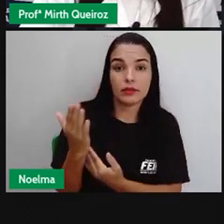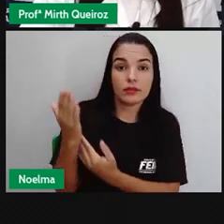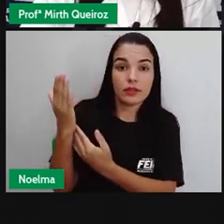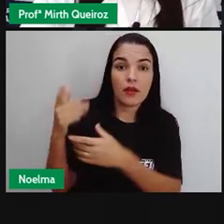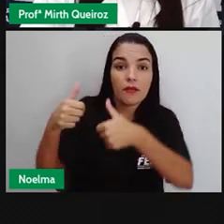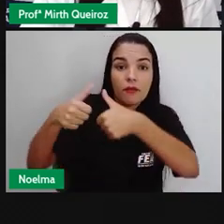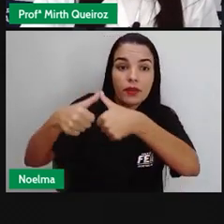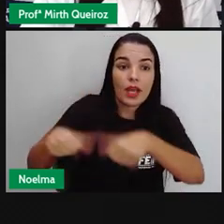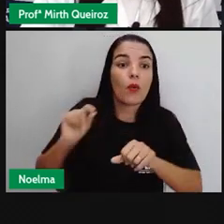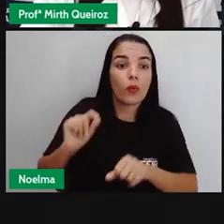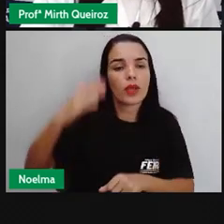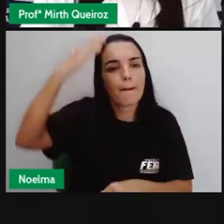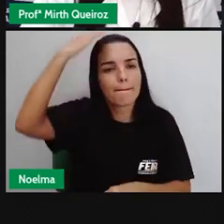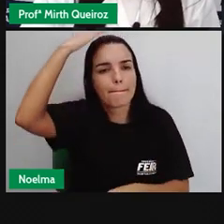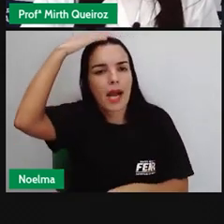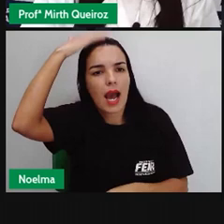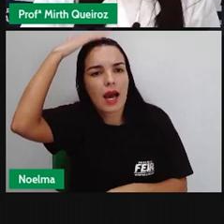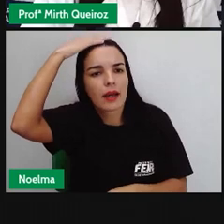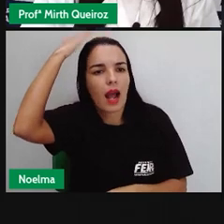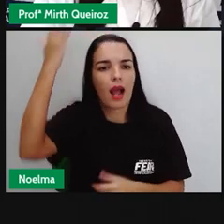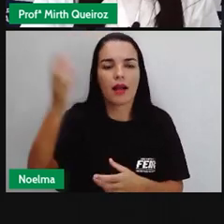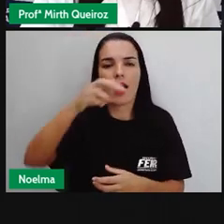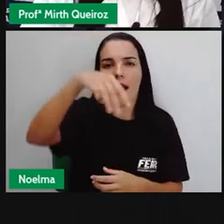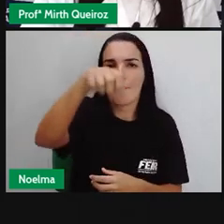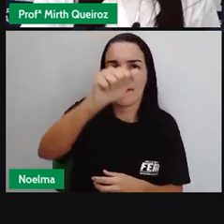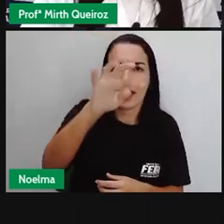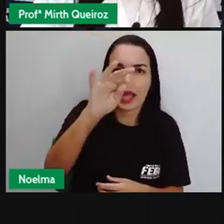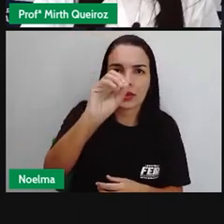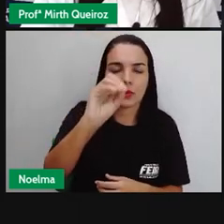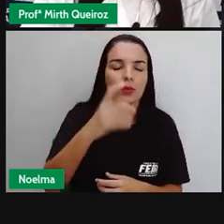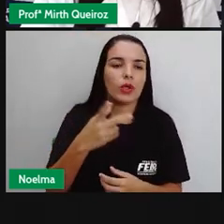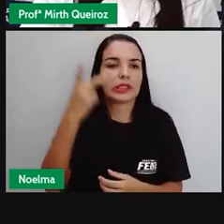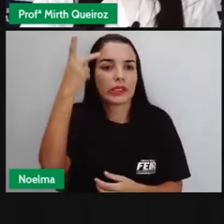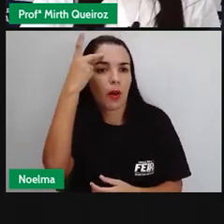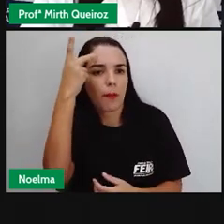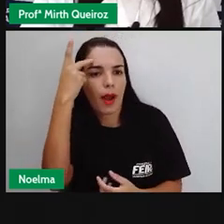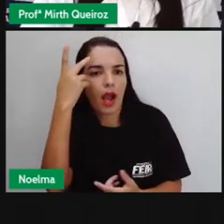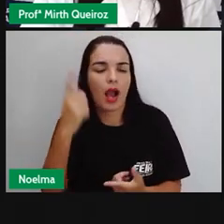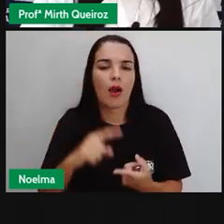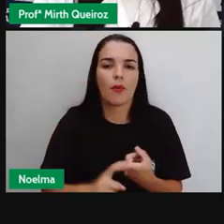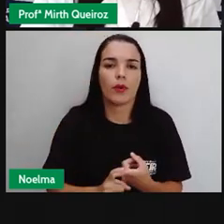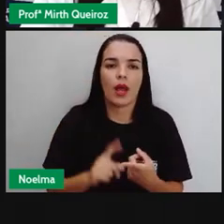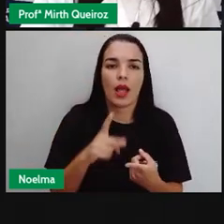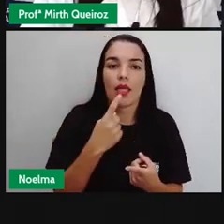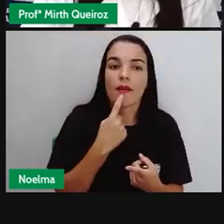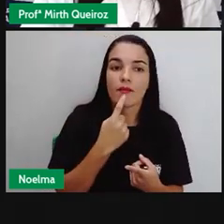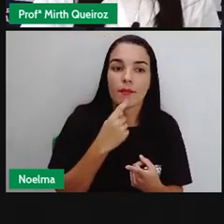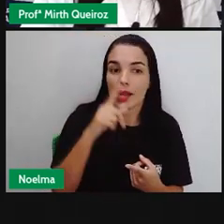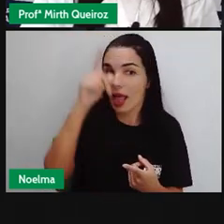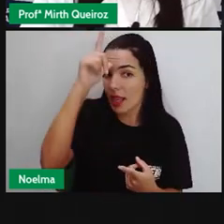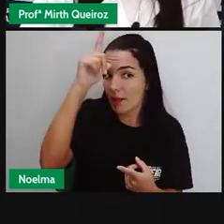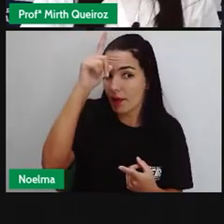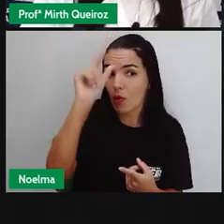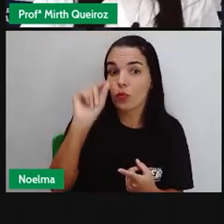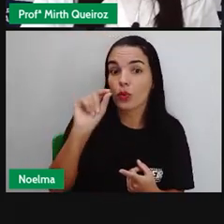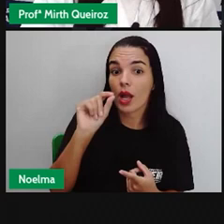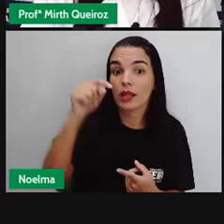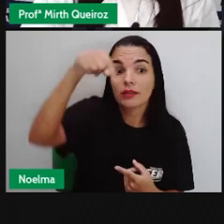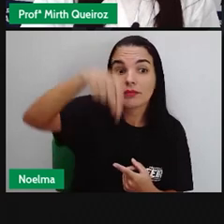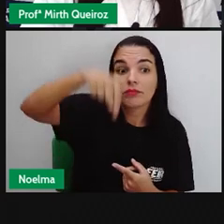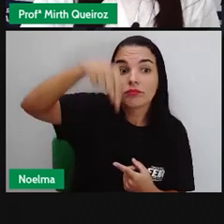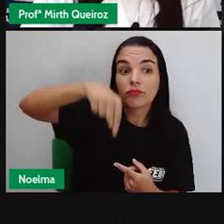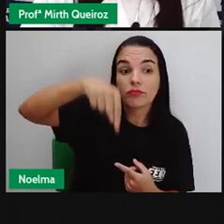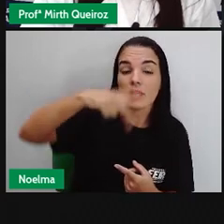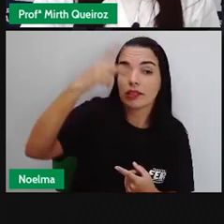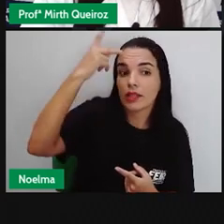instalaram aqui no Pará, Mato Grosso, São Paulo, né? De vermelhos alemães, aqui em São